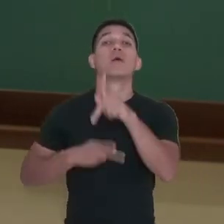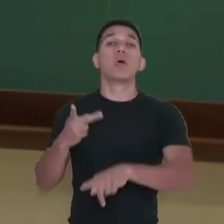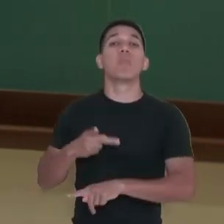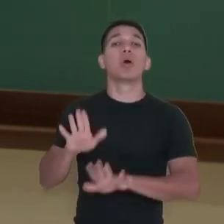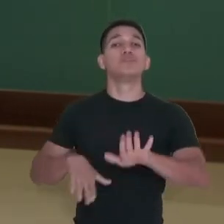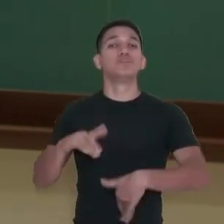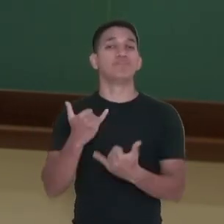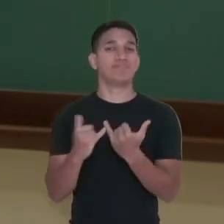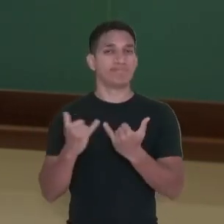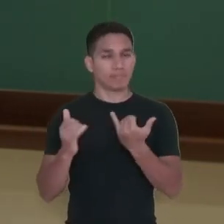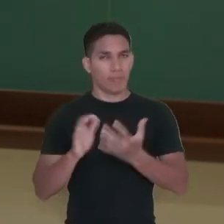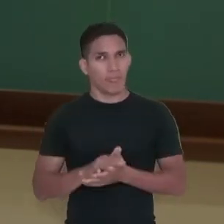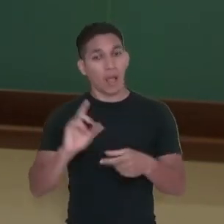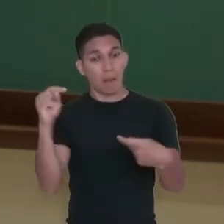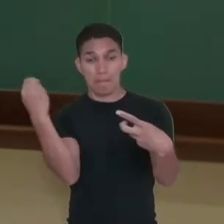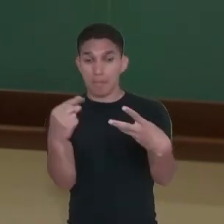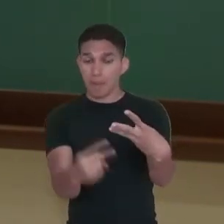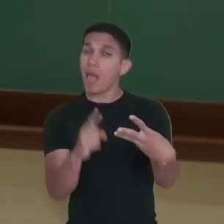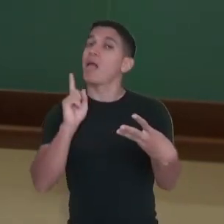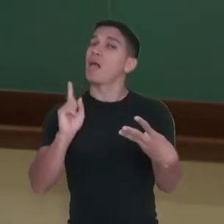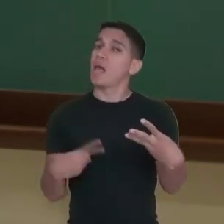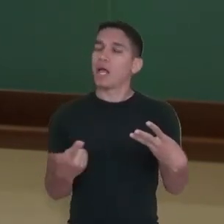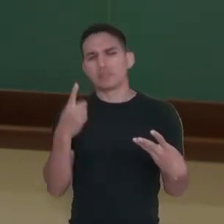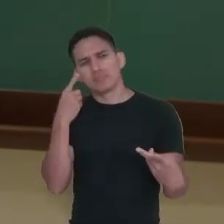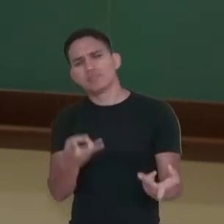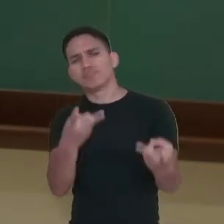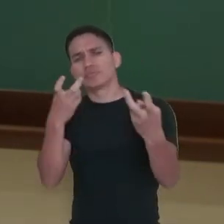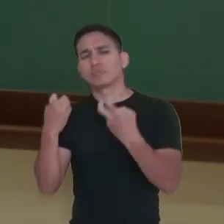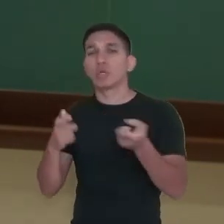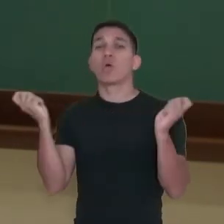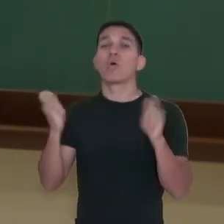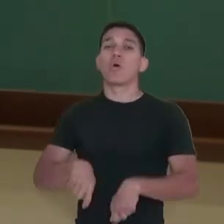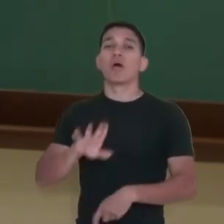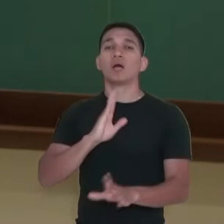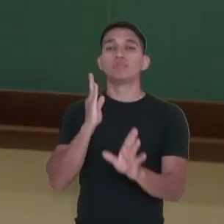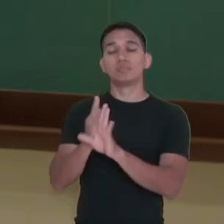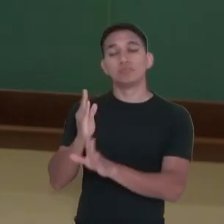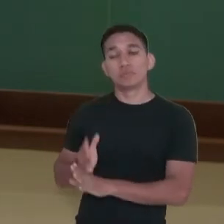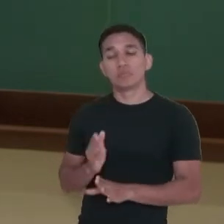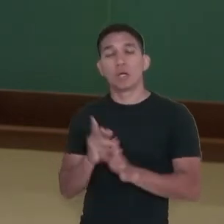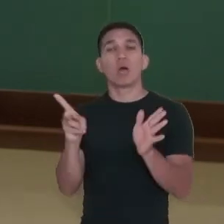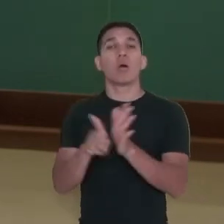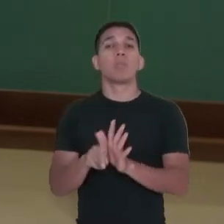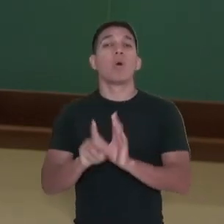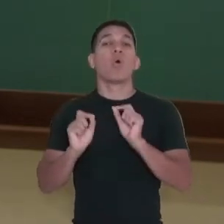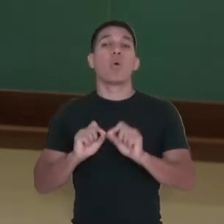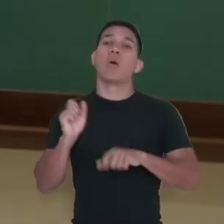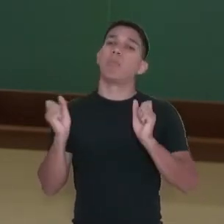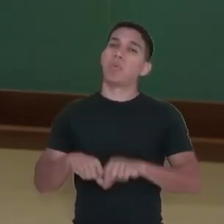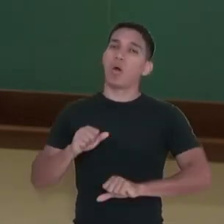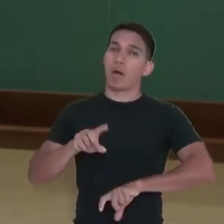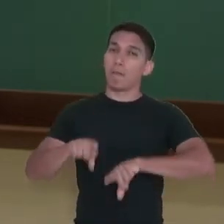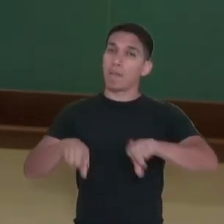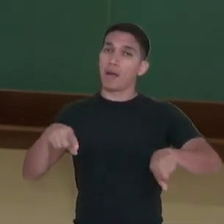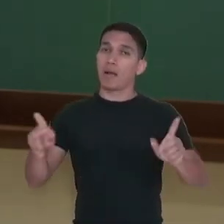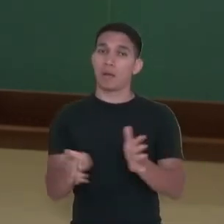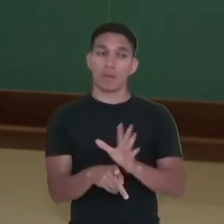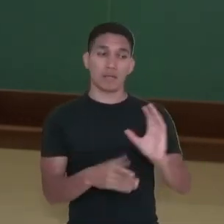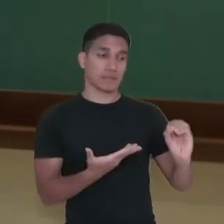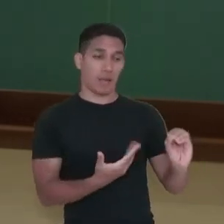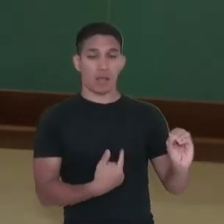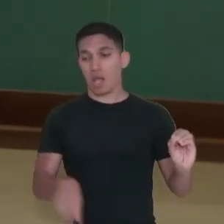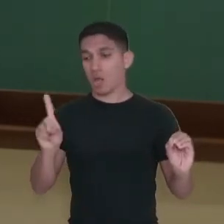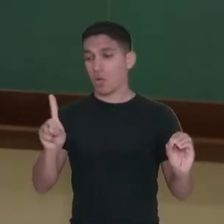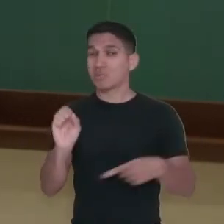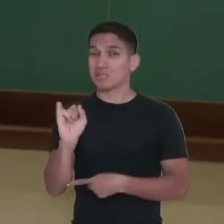em média. São fatores levados em conta para se obter aquele número. E o valor pode variar de 0 a 1. Quanto mais